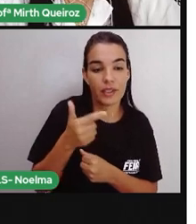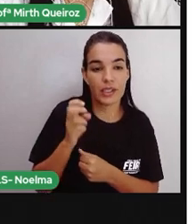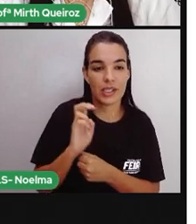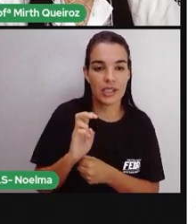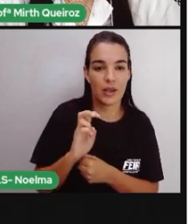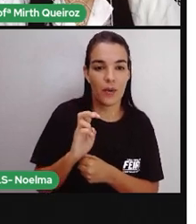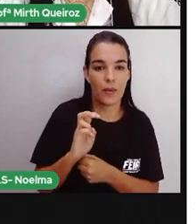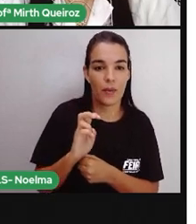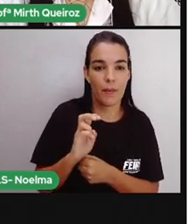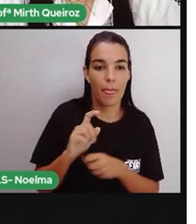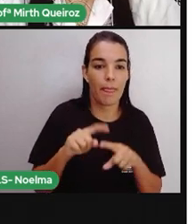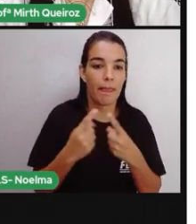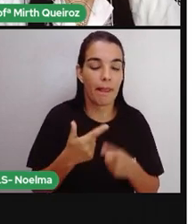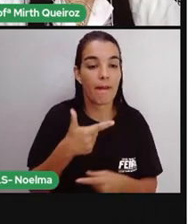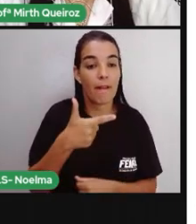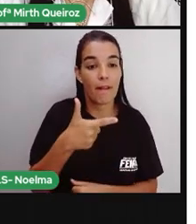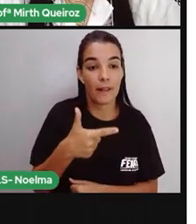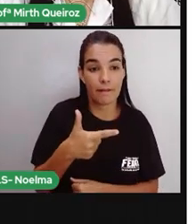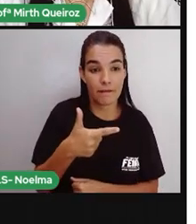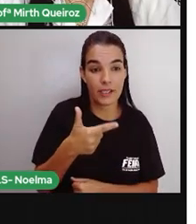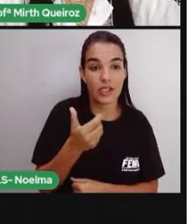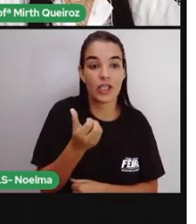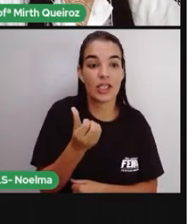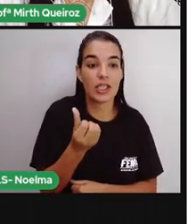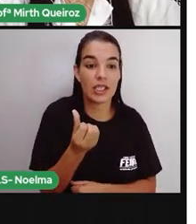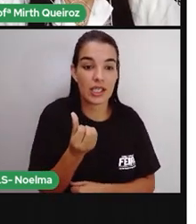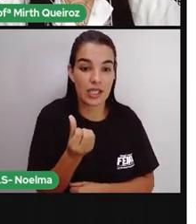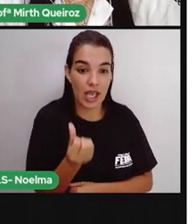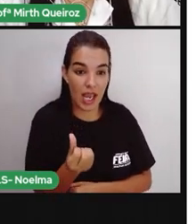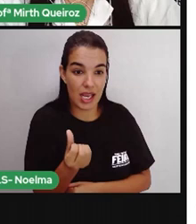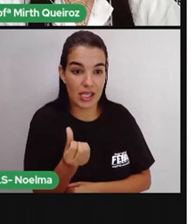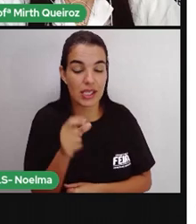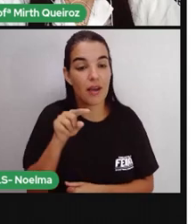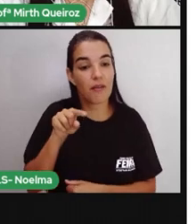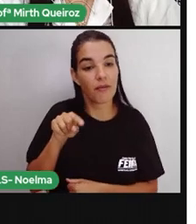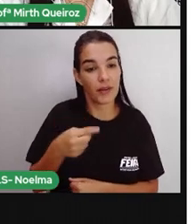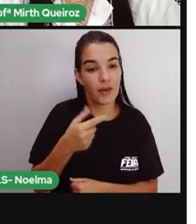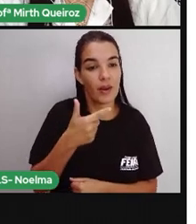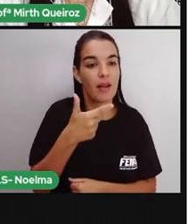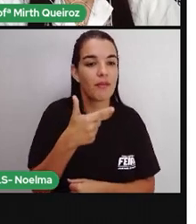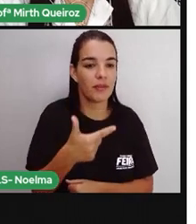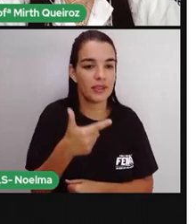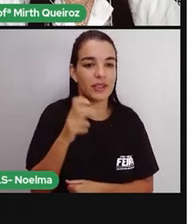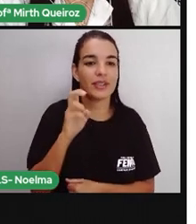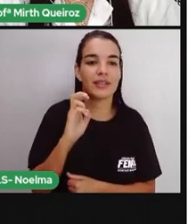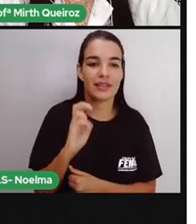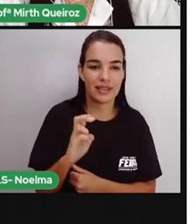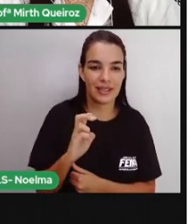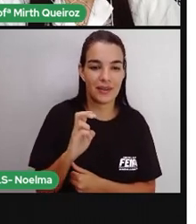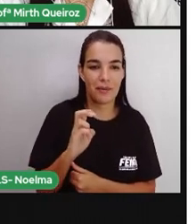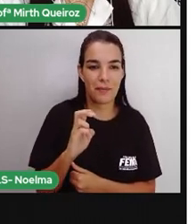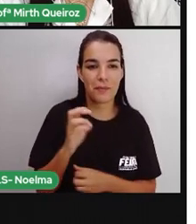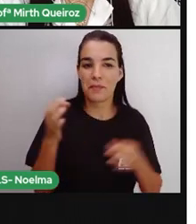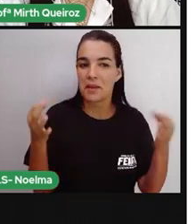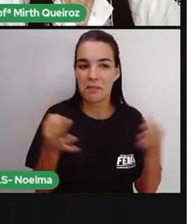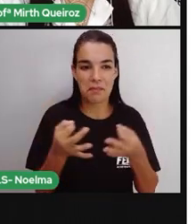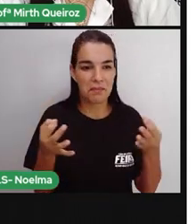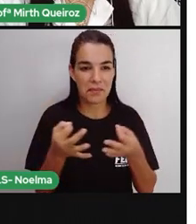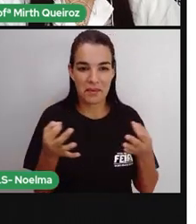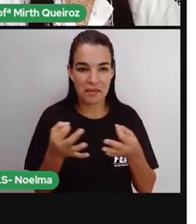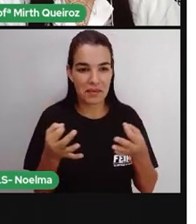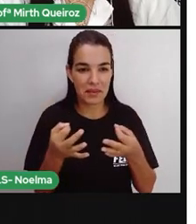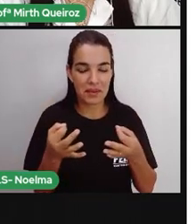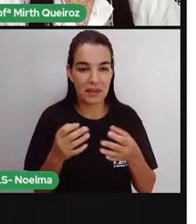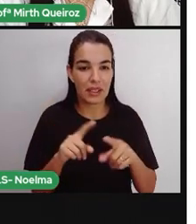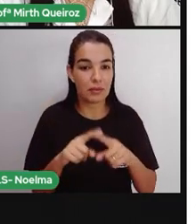25. Então, vai ficar o quê? 22, 25, 26 e 25.